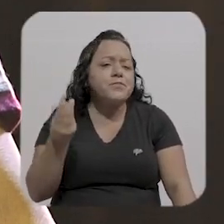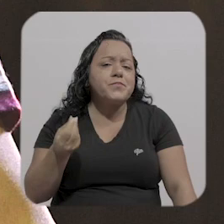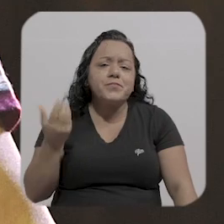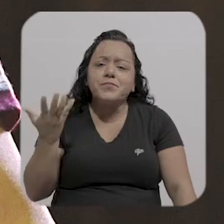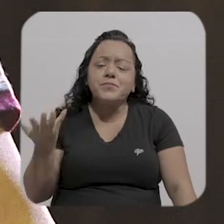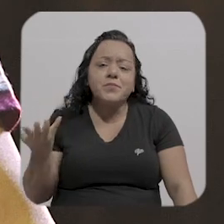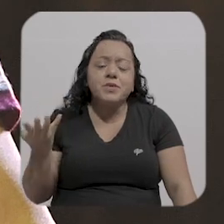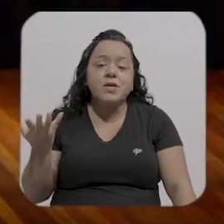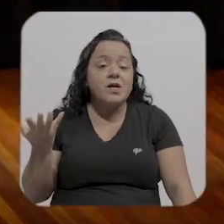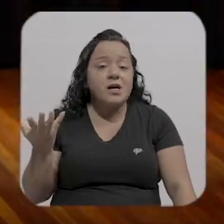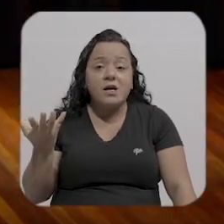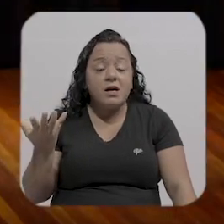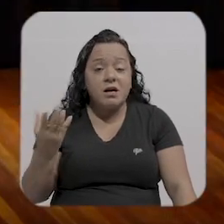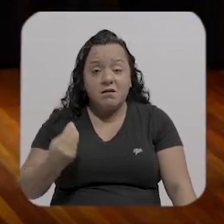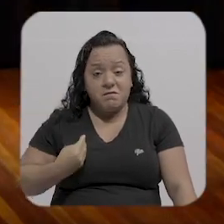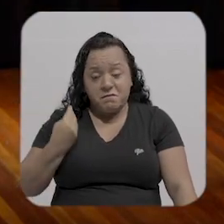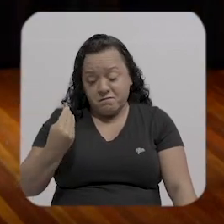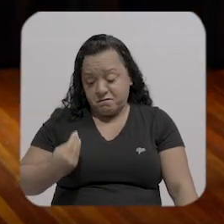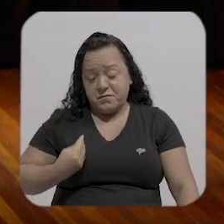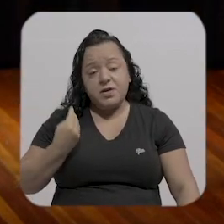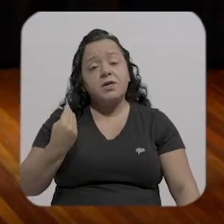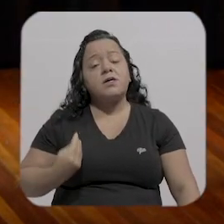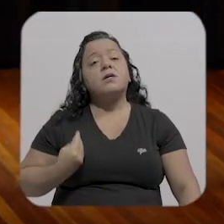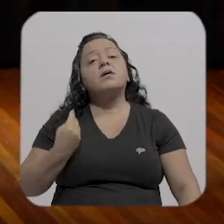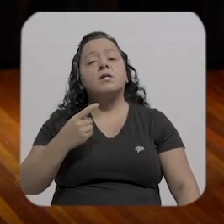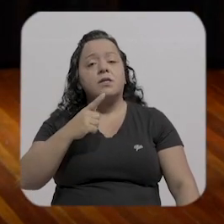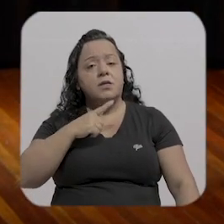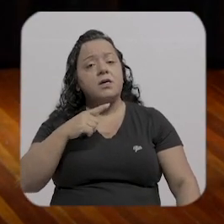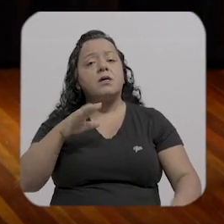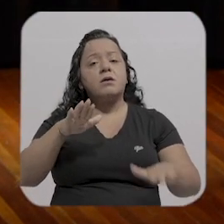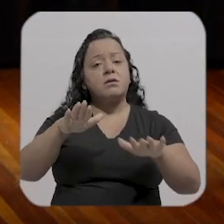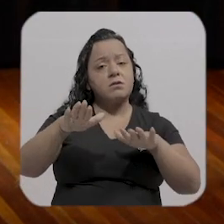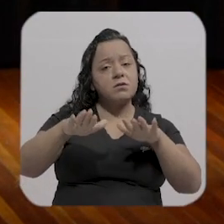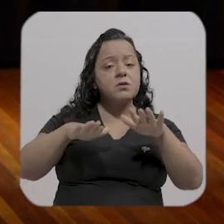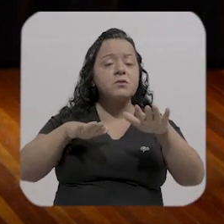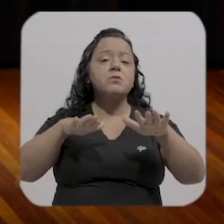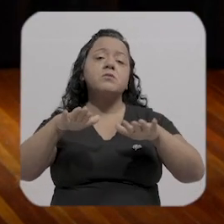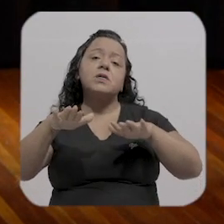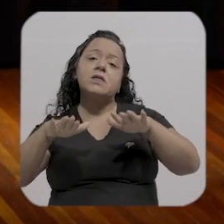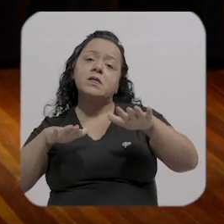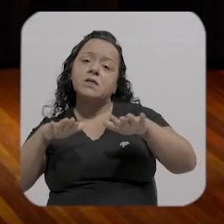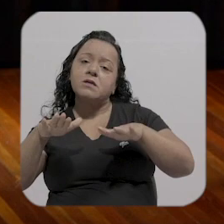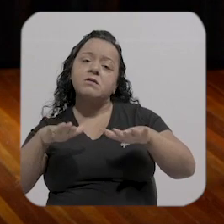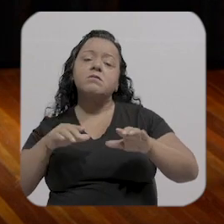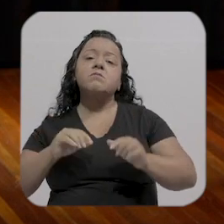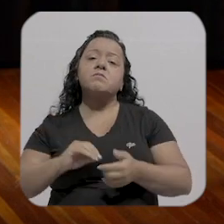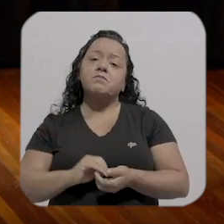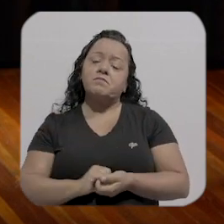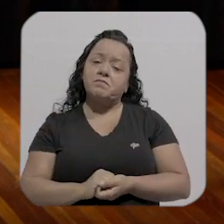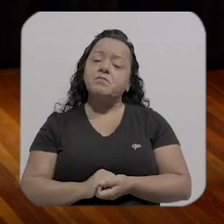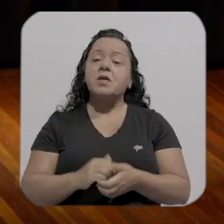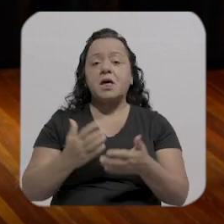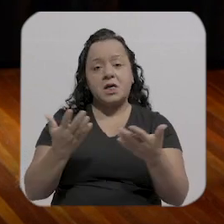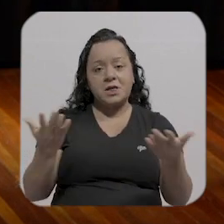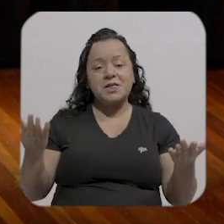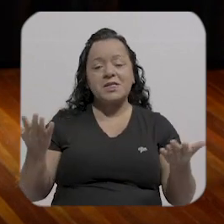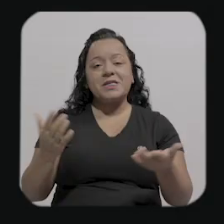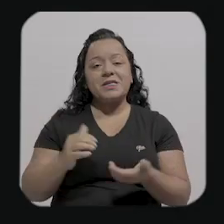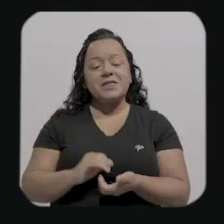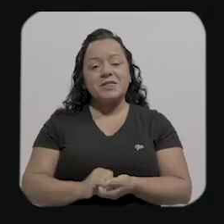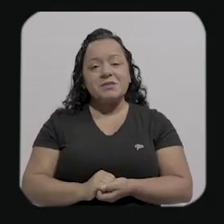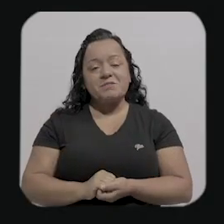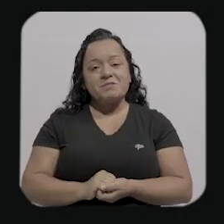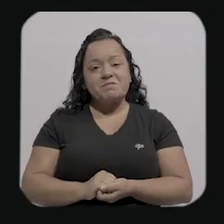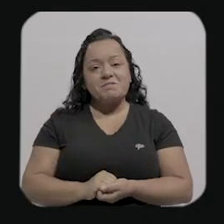a vida tem seus movimentos né tem e e é isso a gente